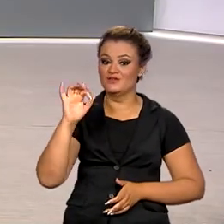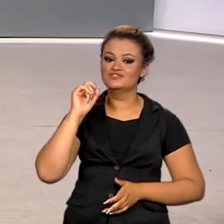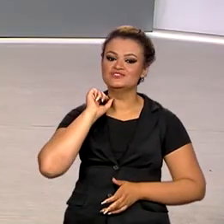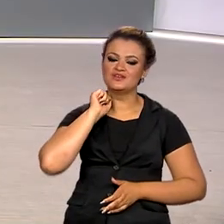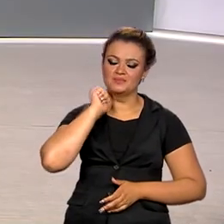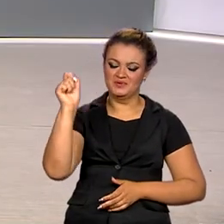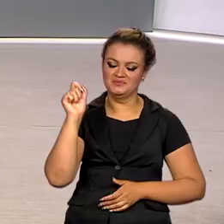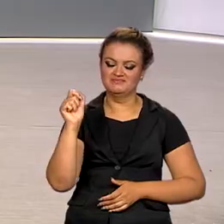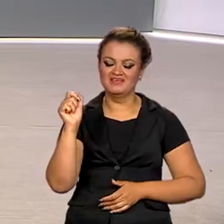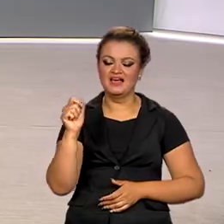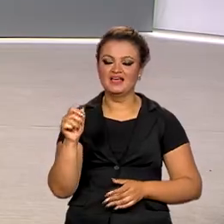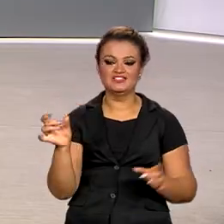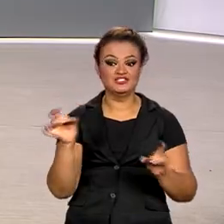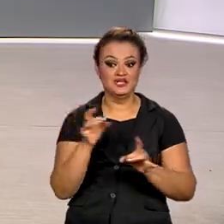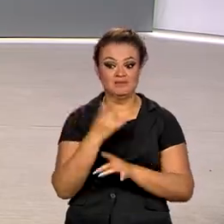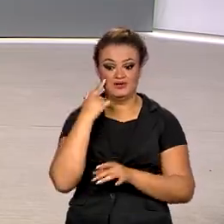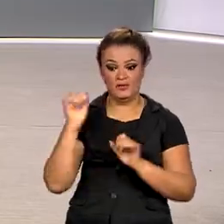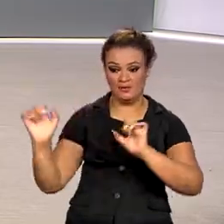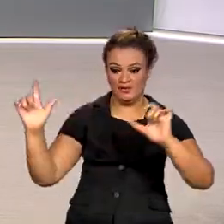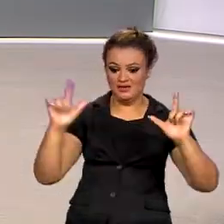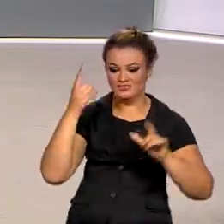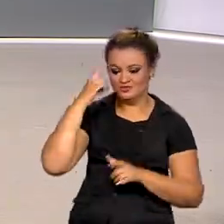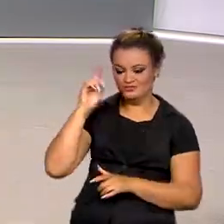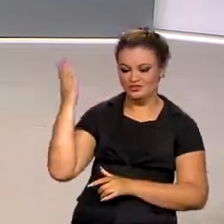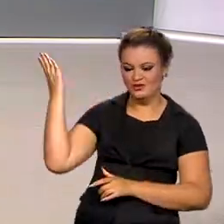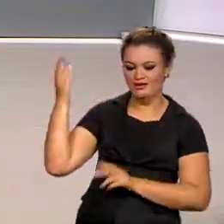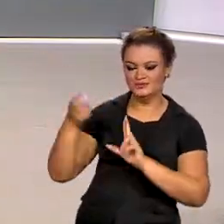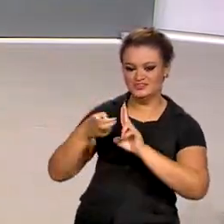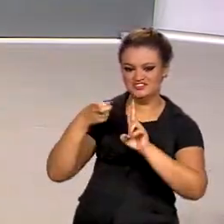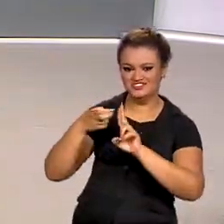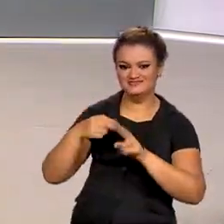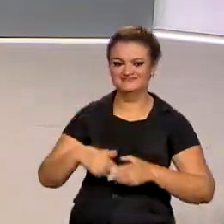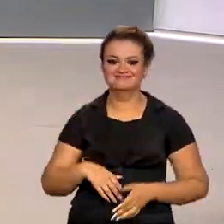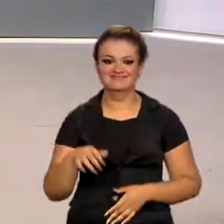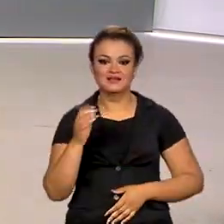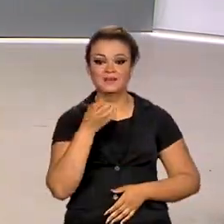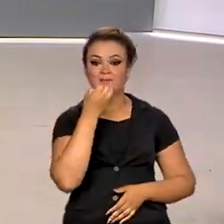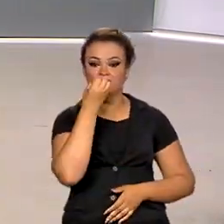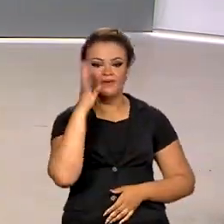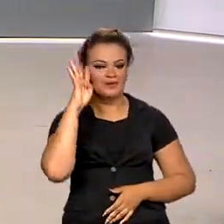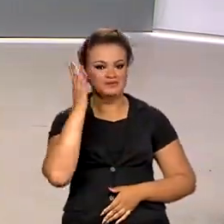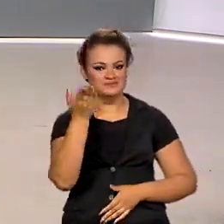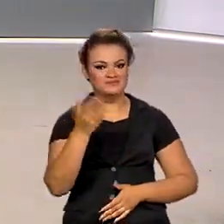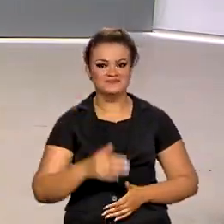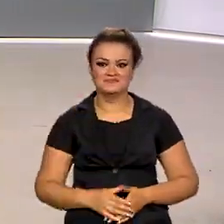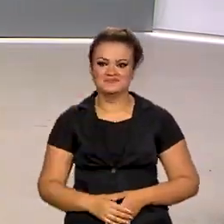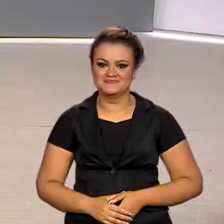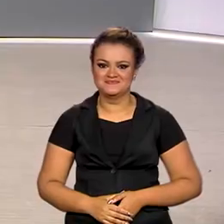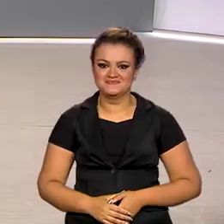abril, a gente encerra com belas imagens em homenagem aos povos indígenas. Uma boa quarta-feira para você.